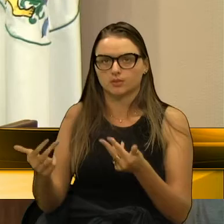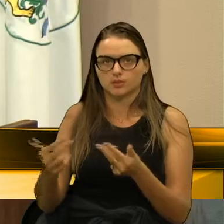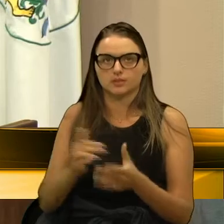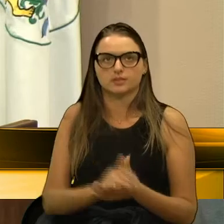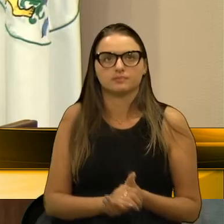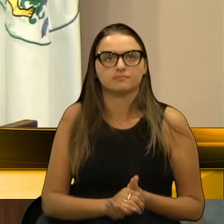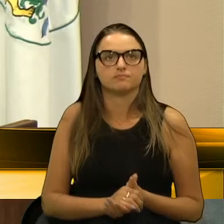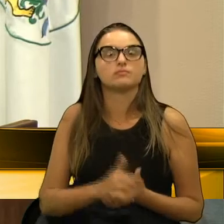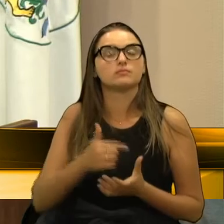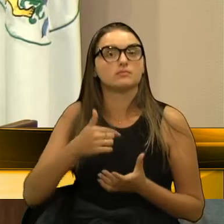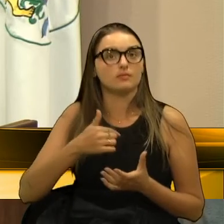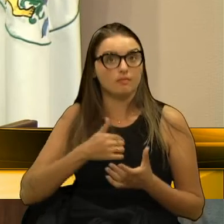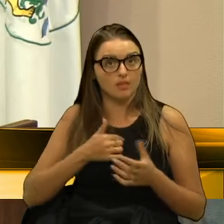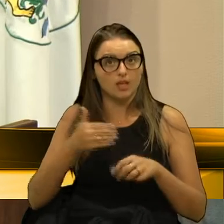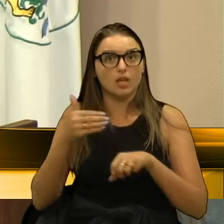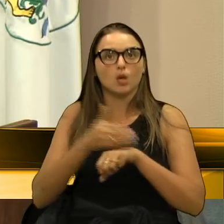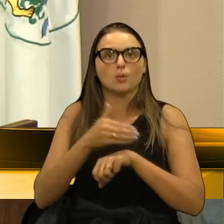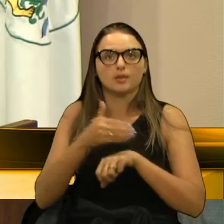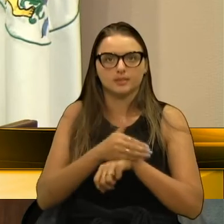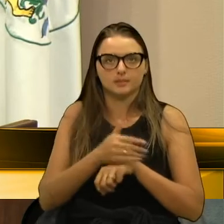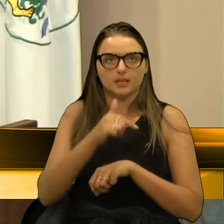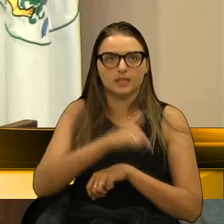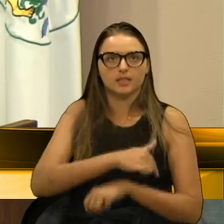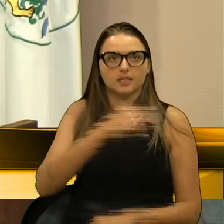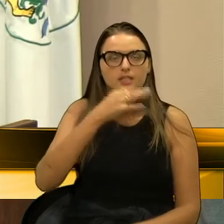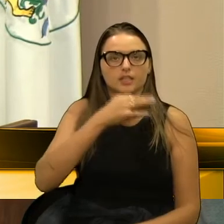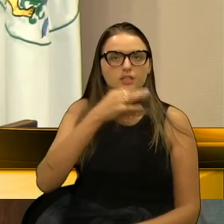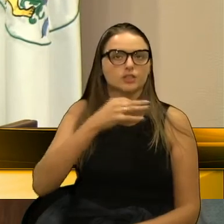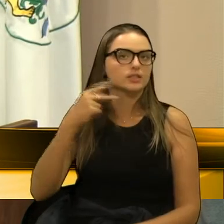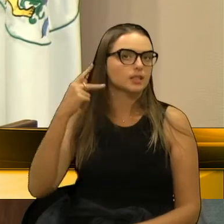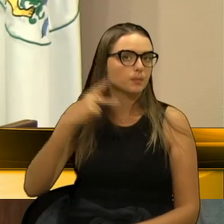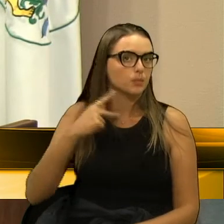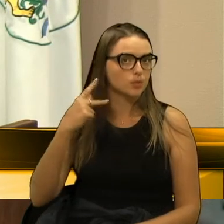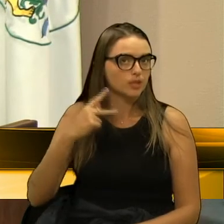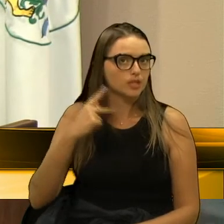Concorri, chegando a Caxias, politicamente falando,